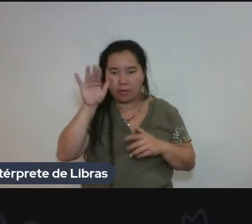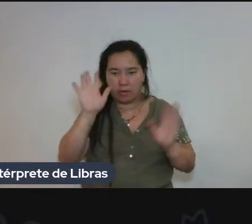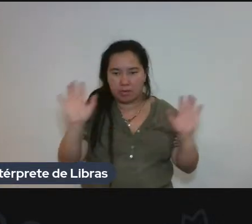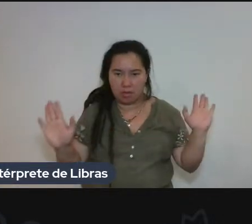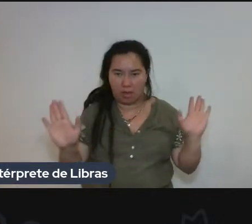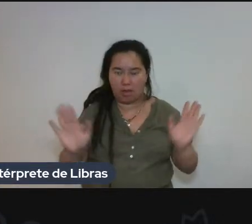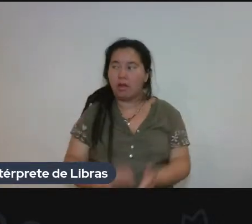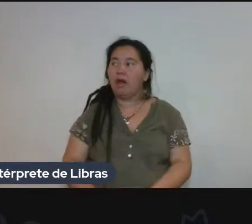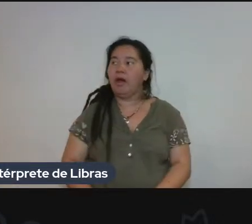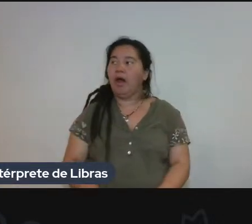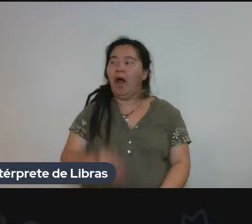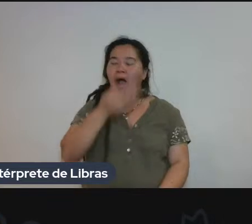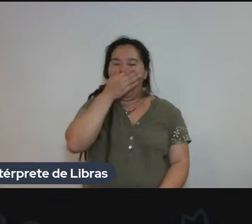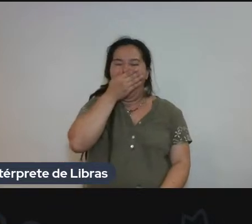mesmo.